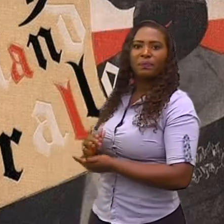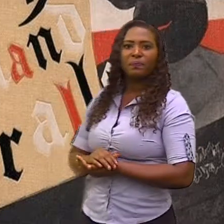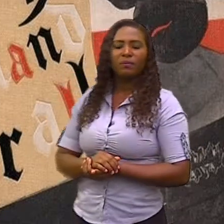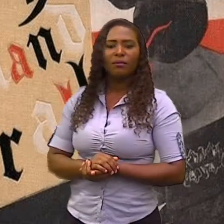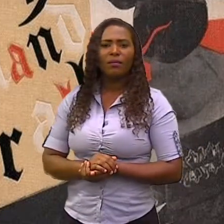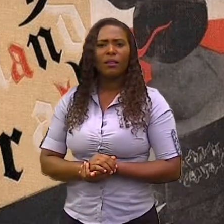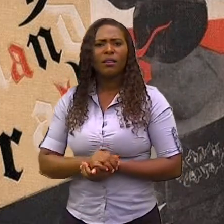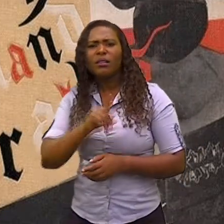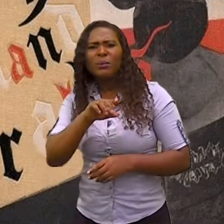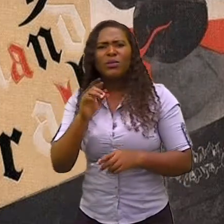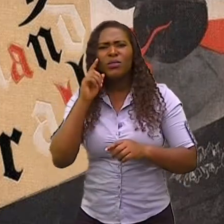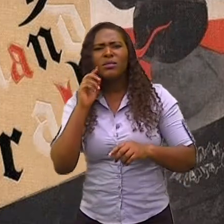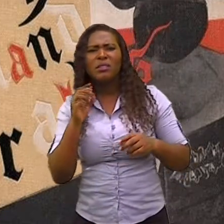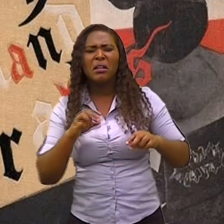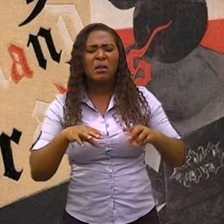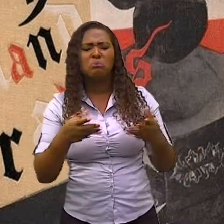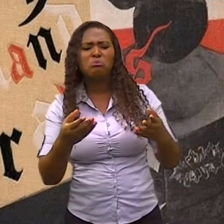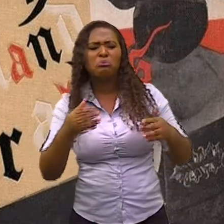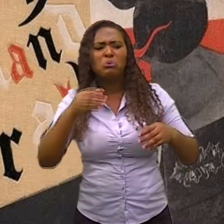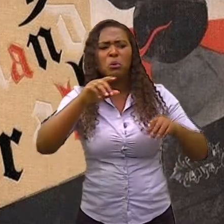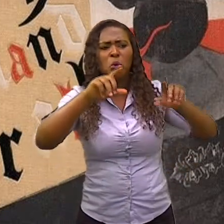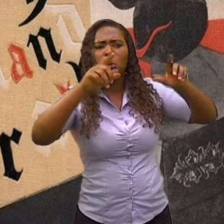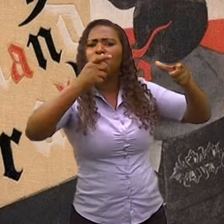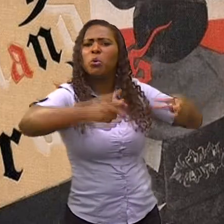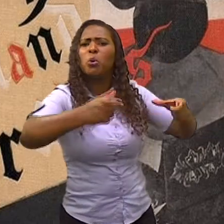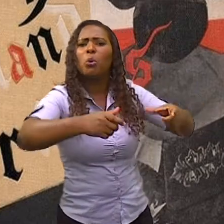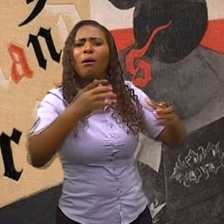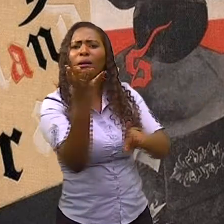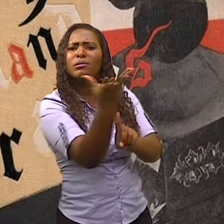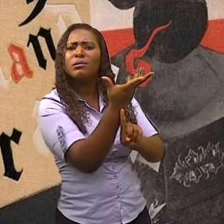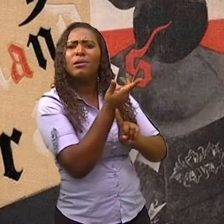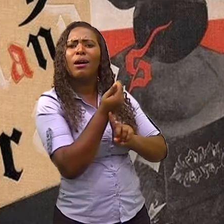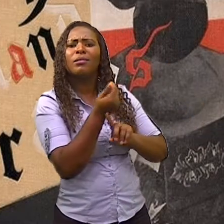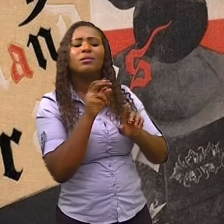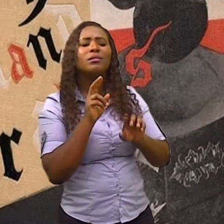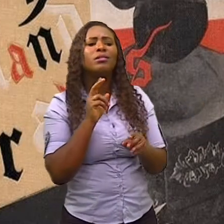arte e encontrar em um dos espaços um mictório.